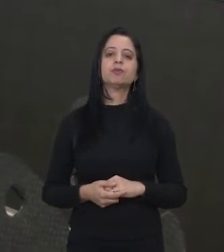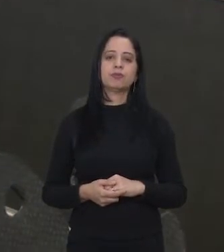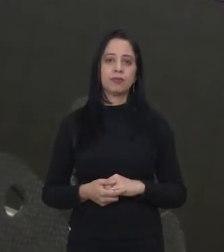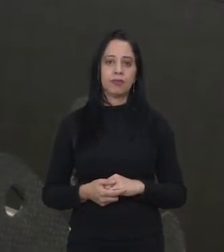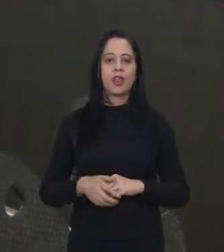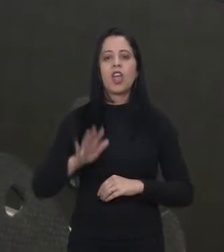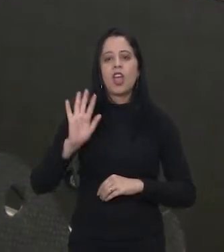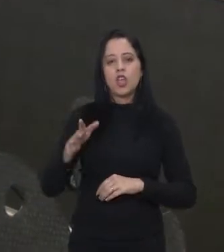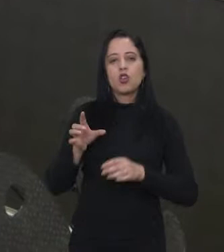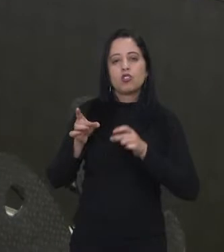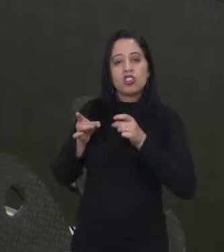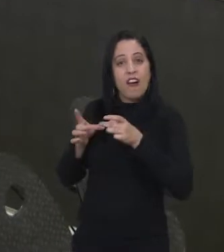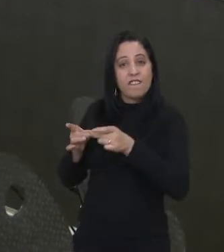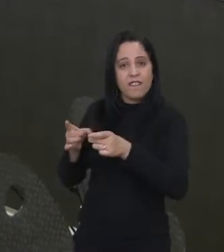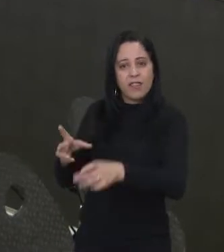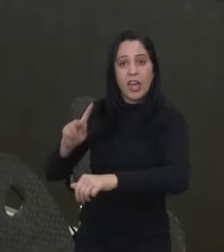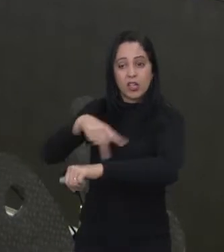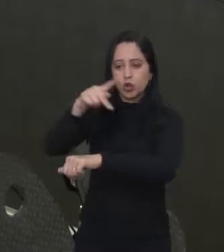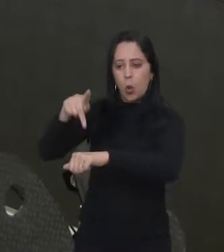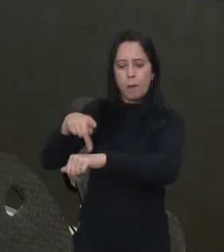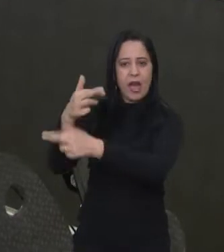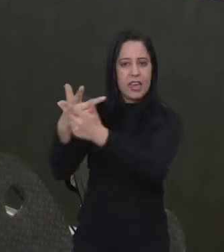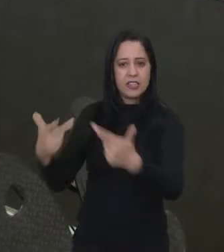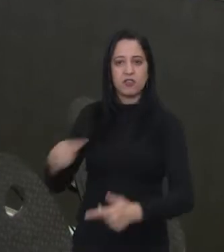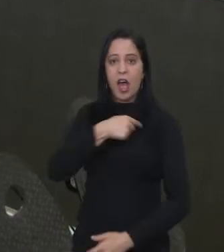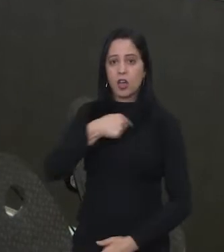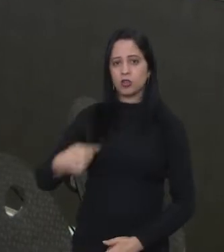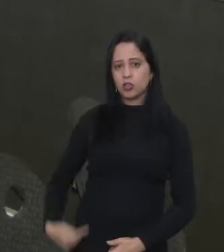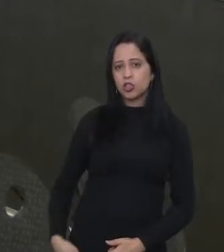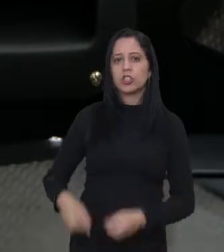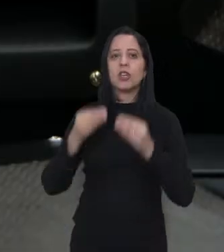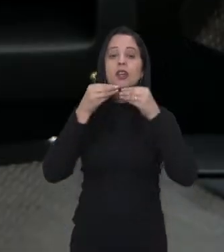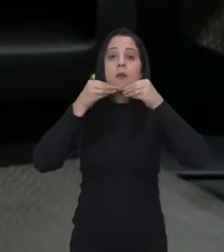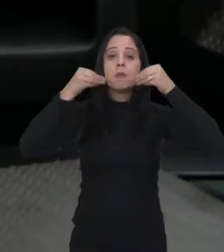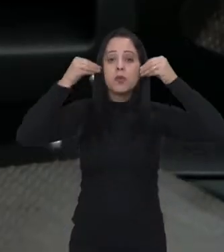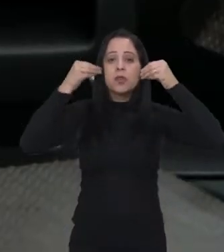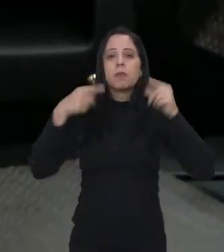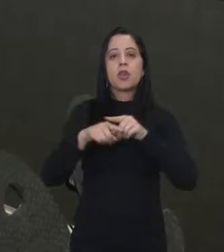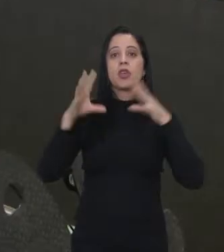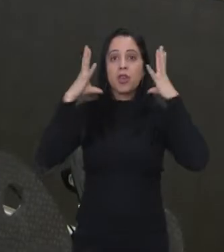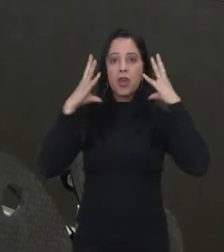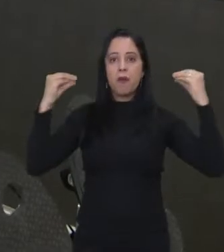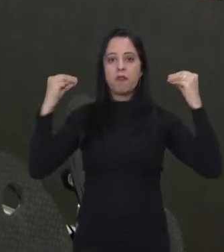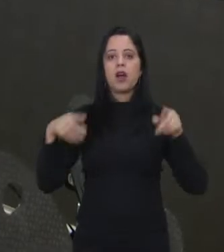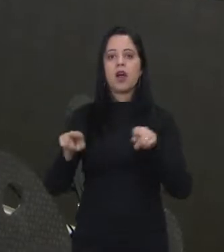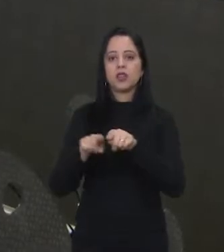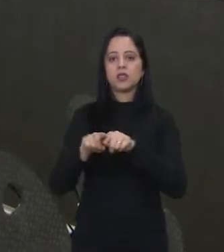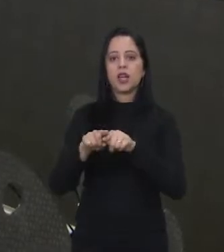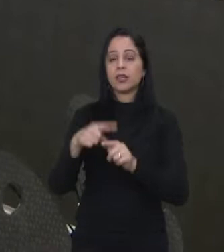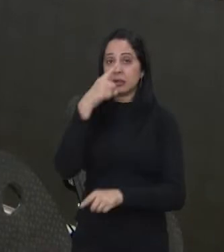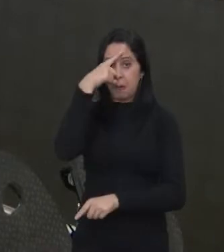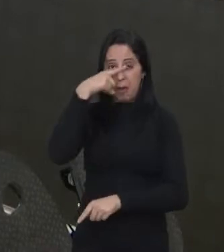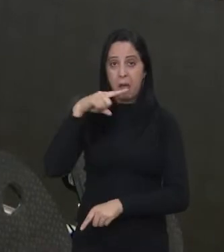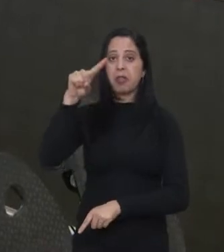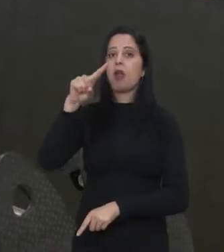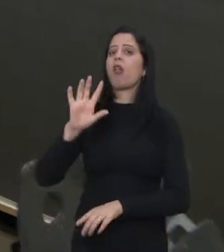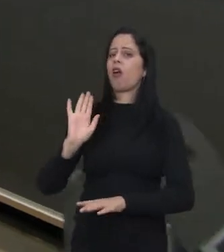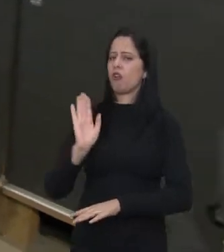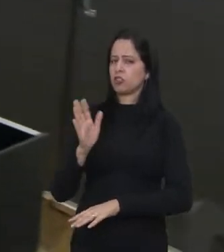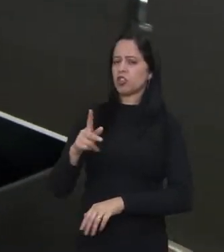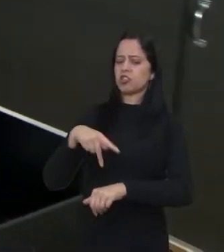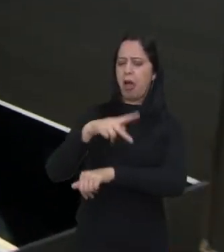Hoje a gente já tem alguns produtos para a China, Moçambique, Holanda e Tailândia. Se não fosse o Parque